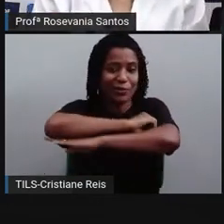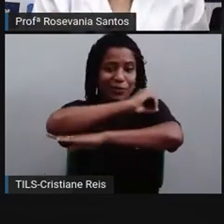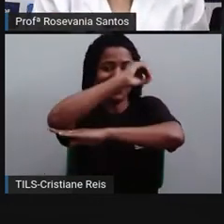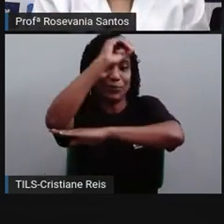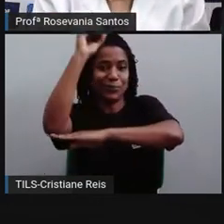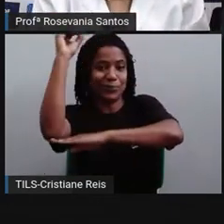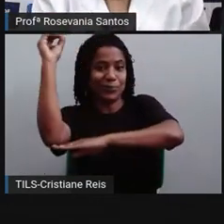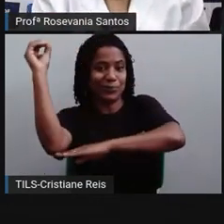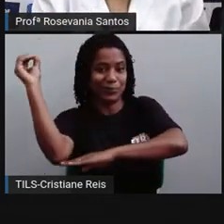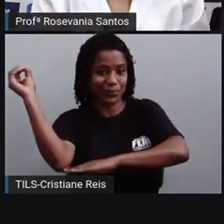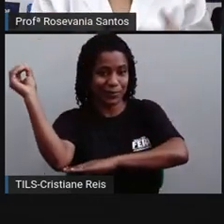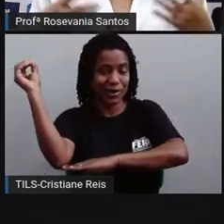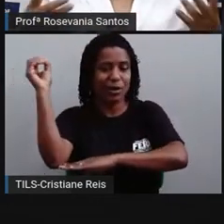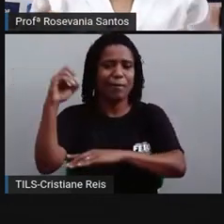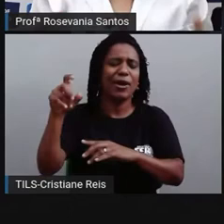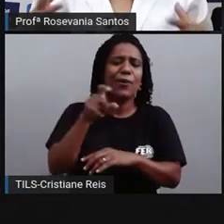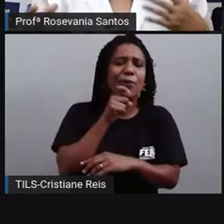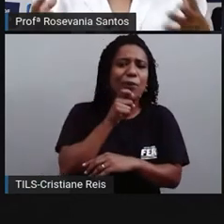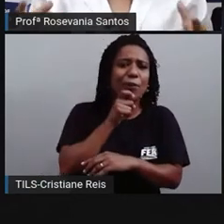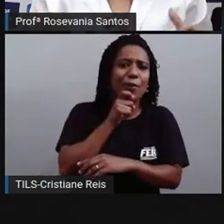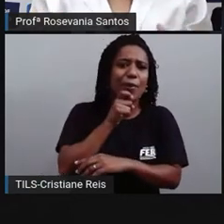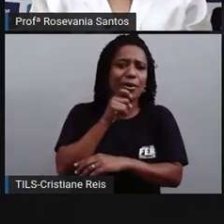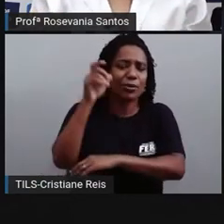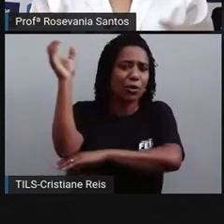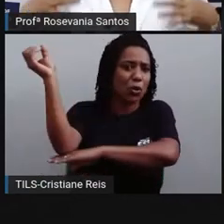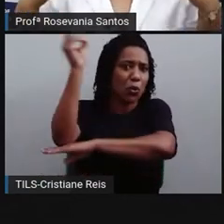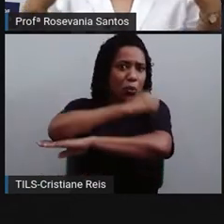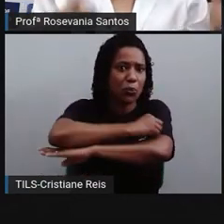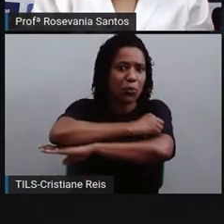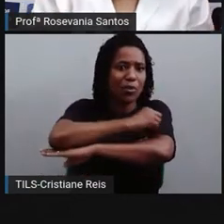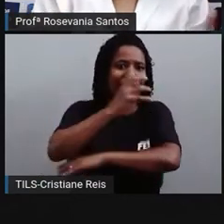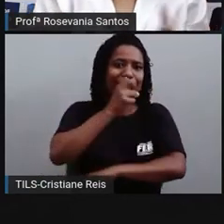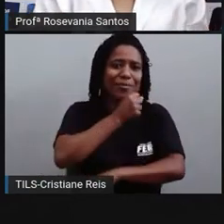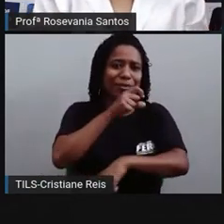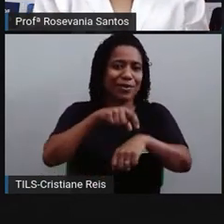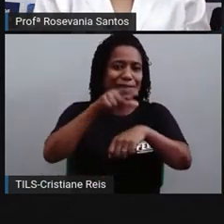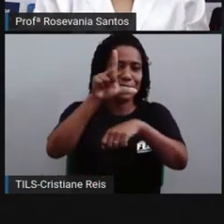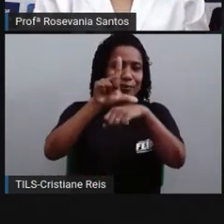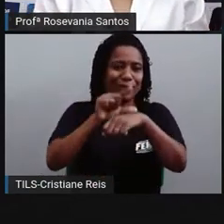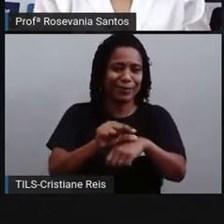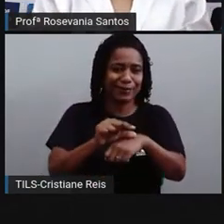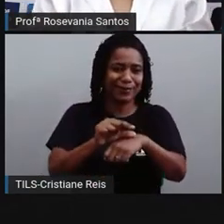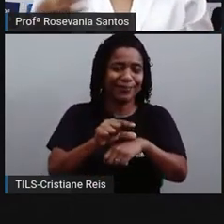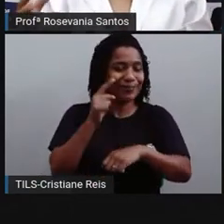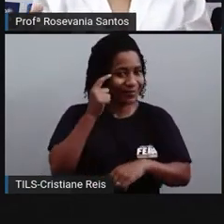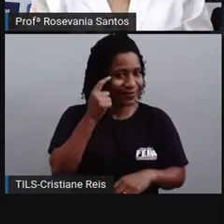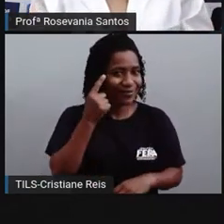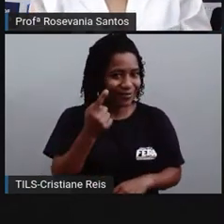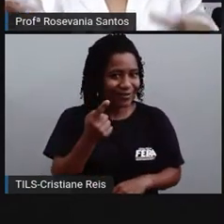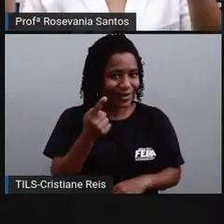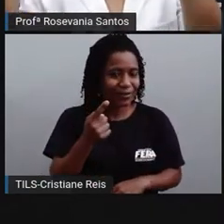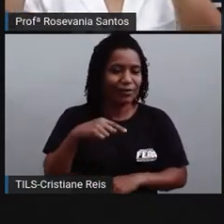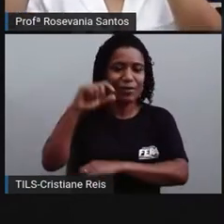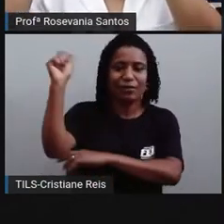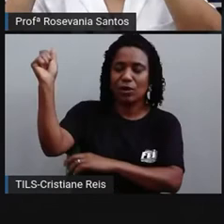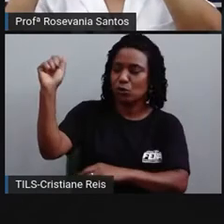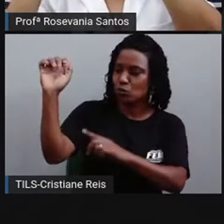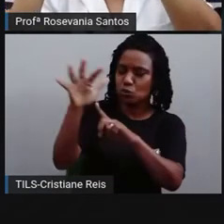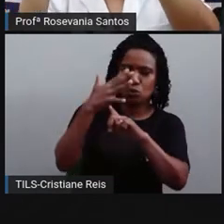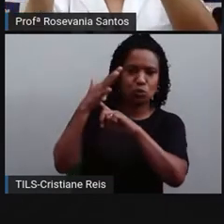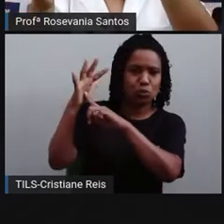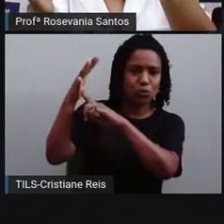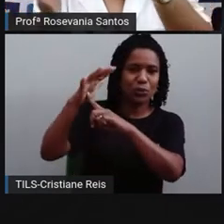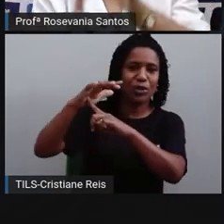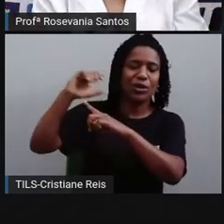uma quantidade menor de iluminação. Então, de qualquer forma, tinha que lembrar desses aspectos. No período do verão, o sol